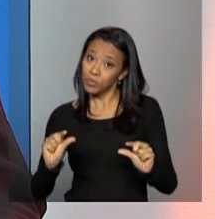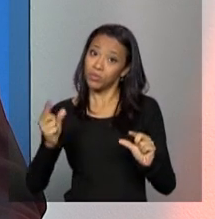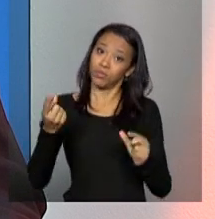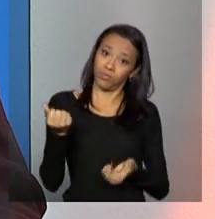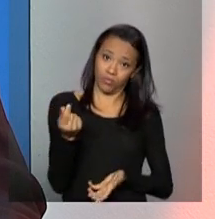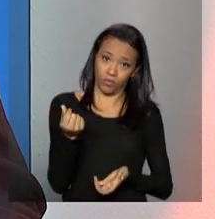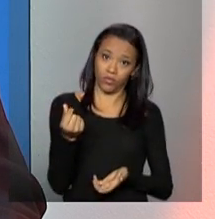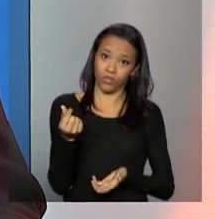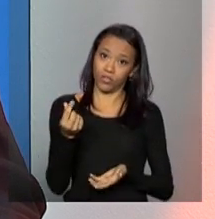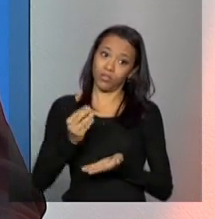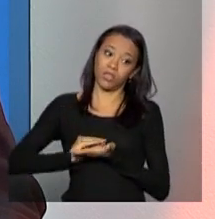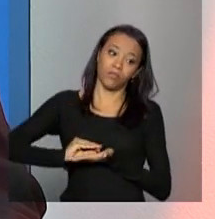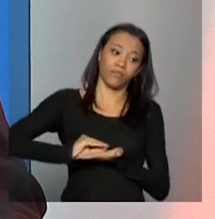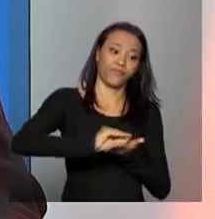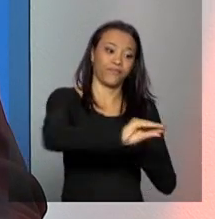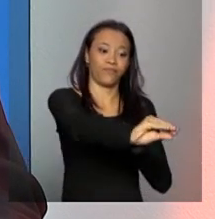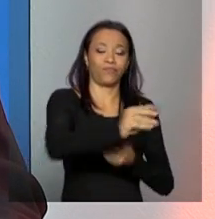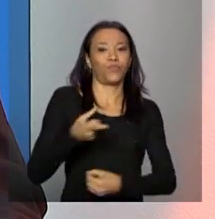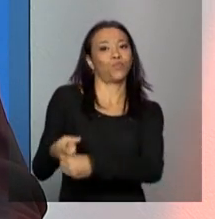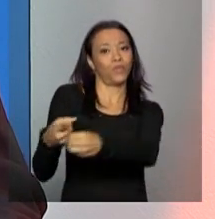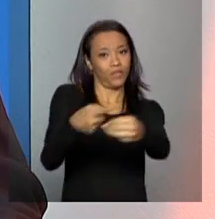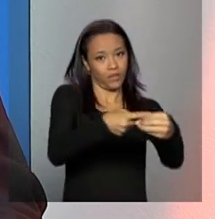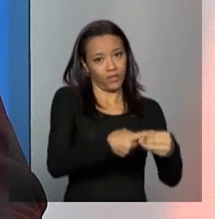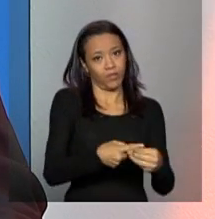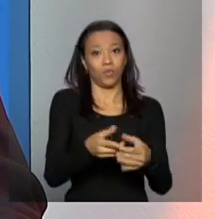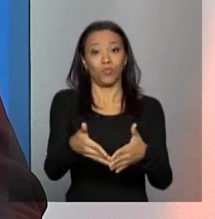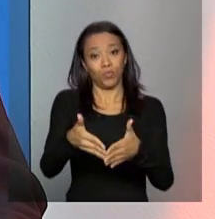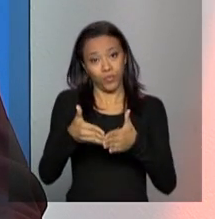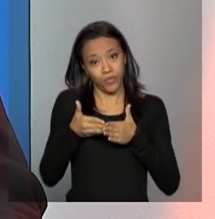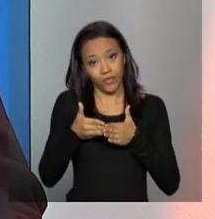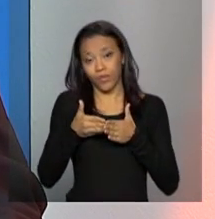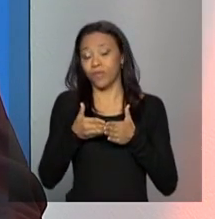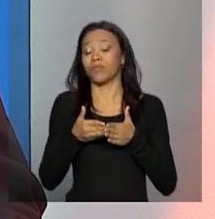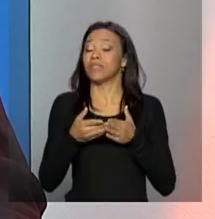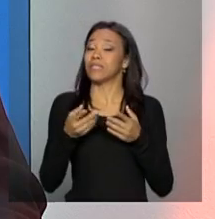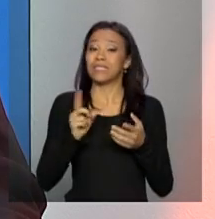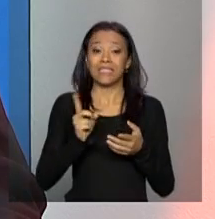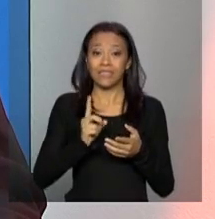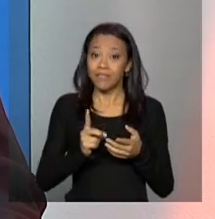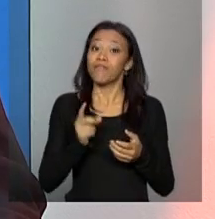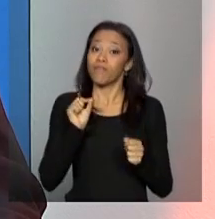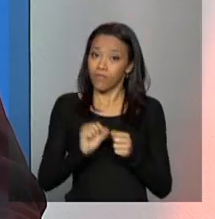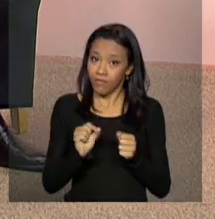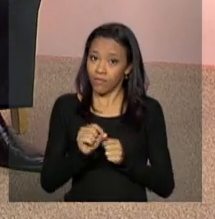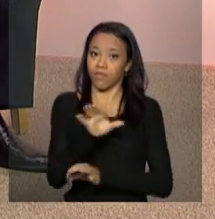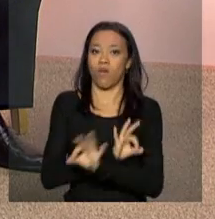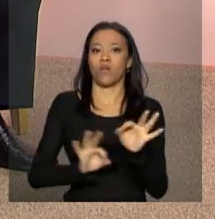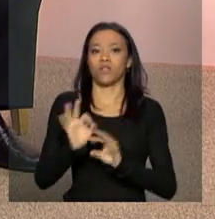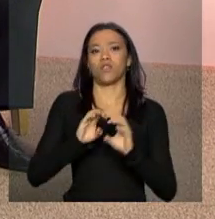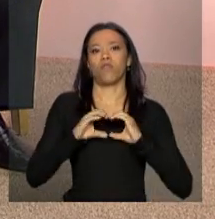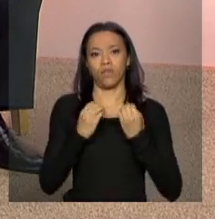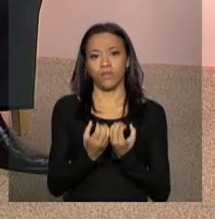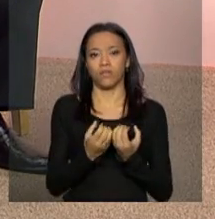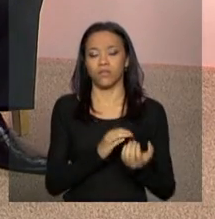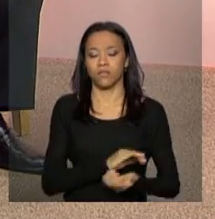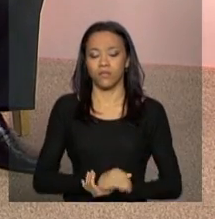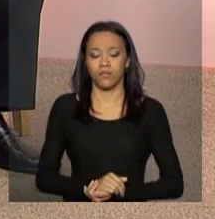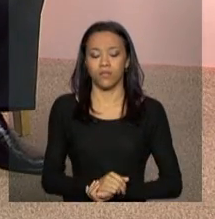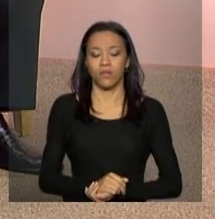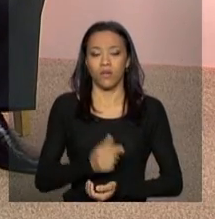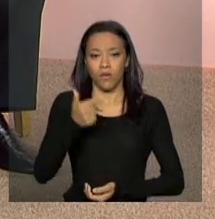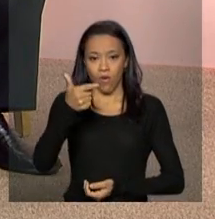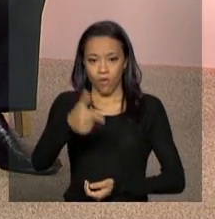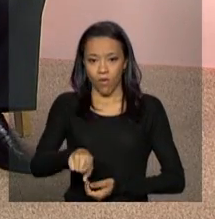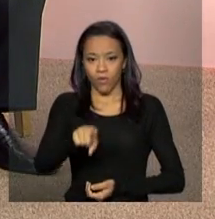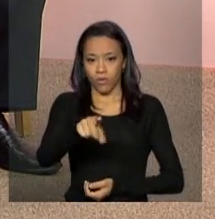município, então a nossa sugestão é, não deixem de realizar conferência. Eu diria, presidente, que tem um compromisso